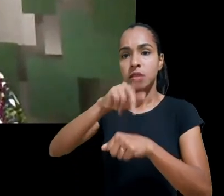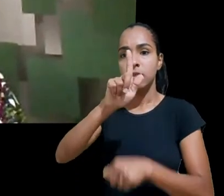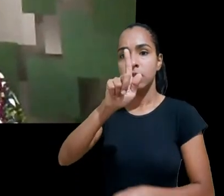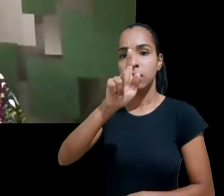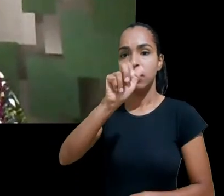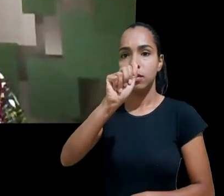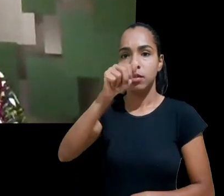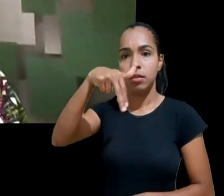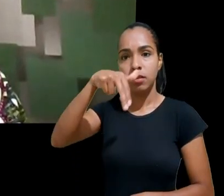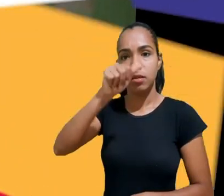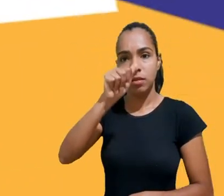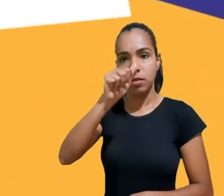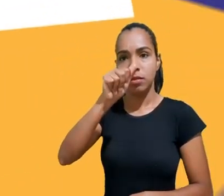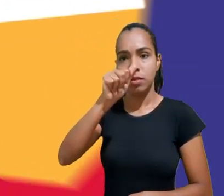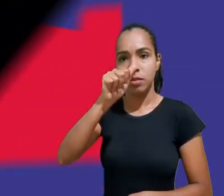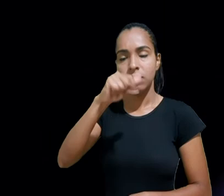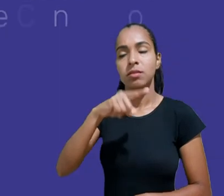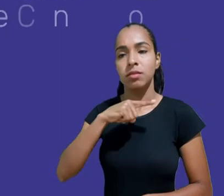eu diria